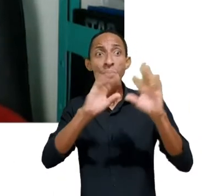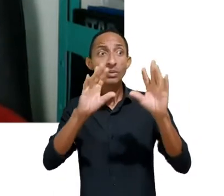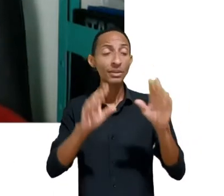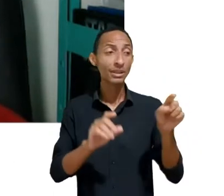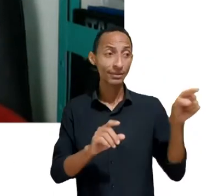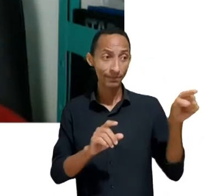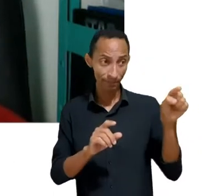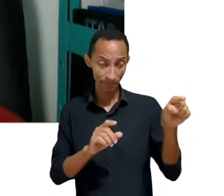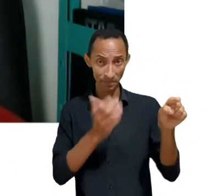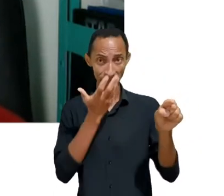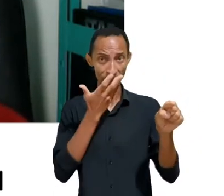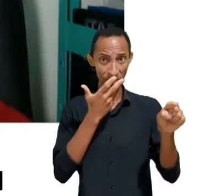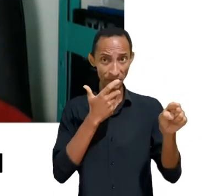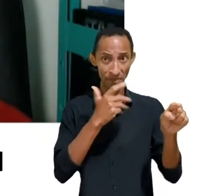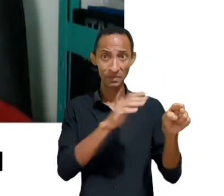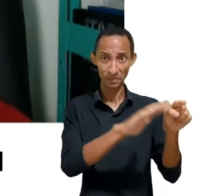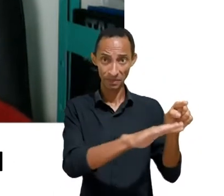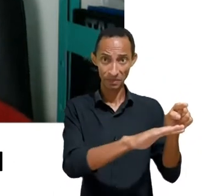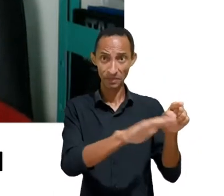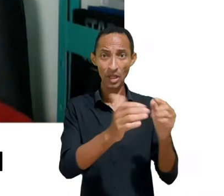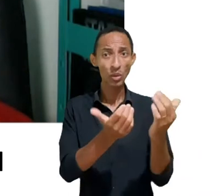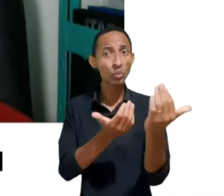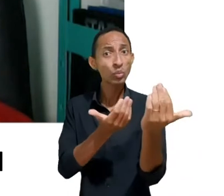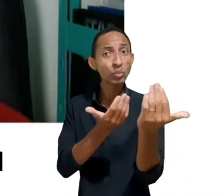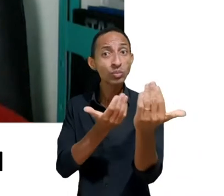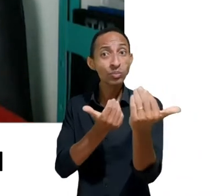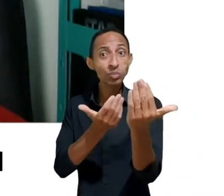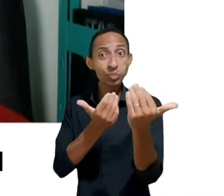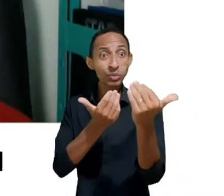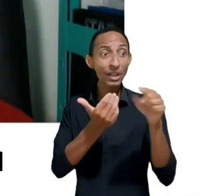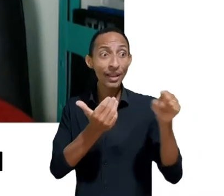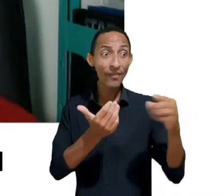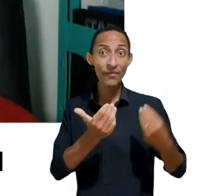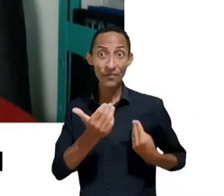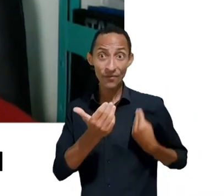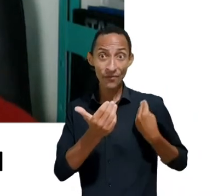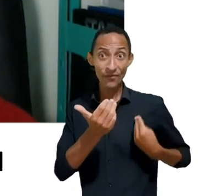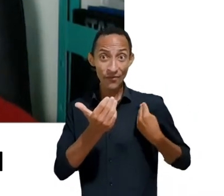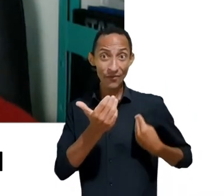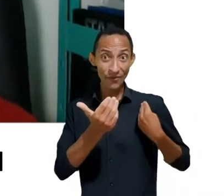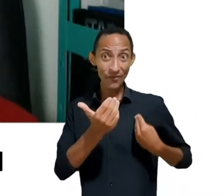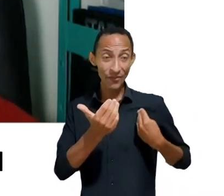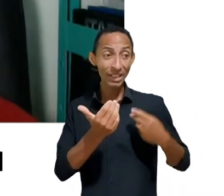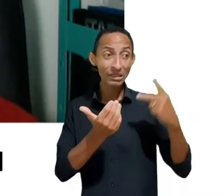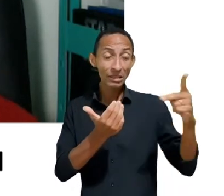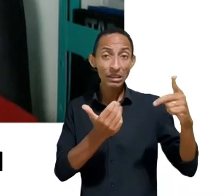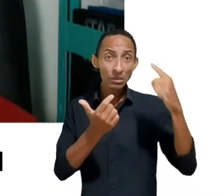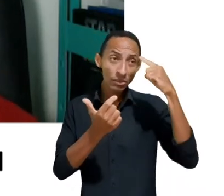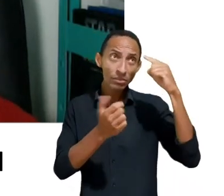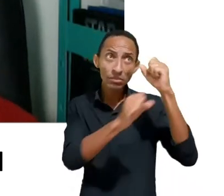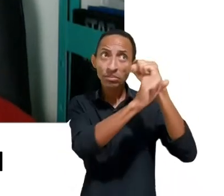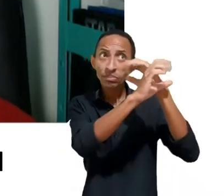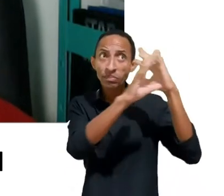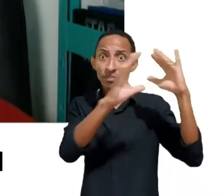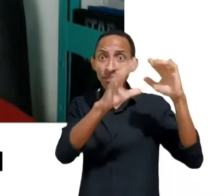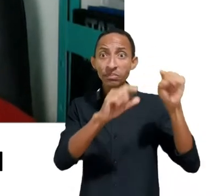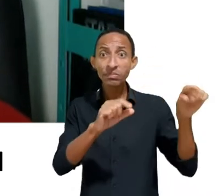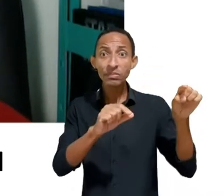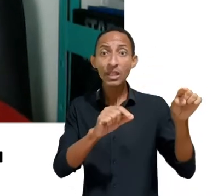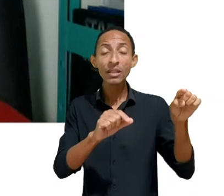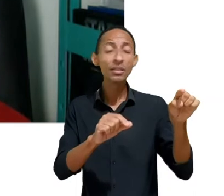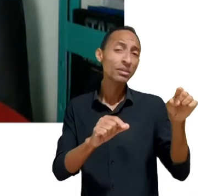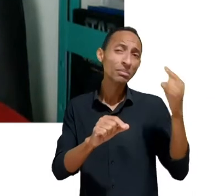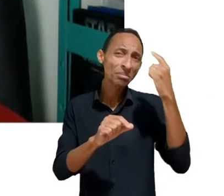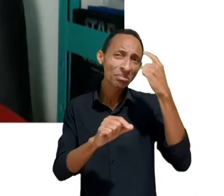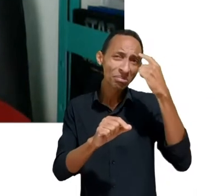mosaico bastante diverso. gente pode pensar em crianças até seis anos, a